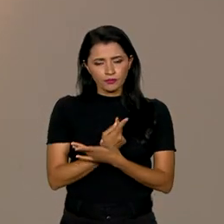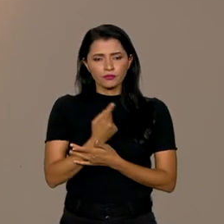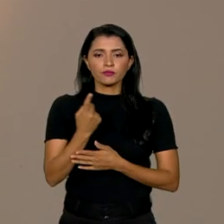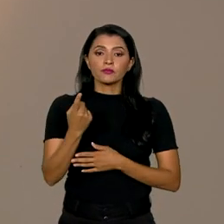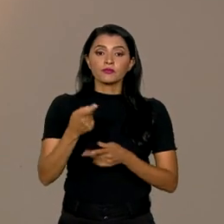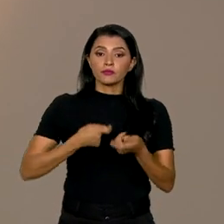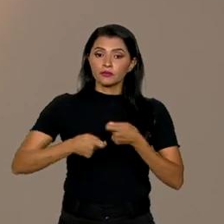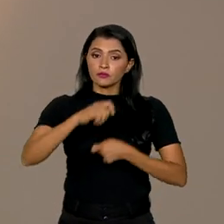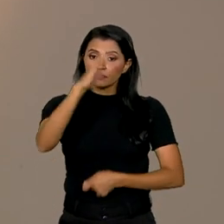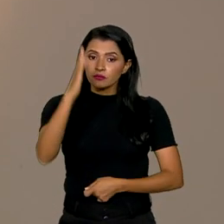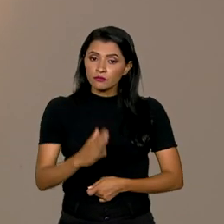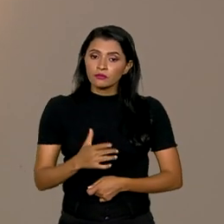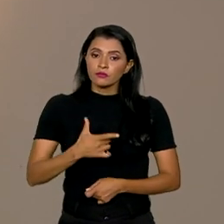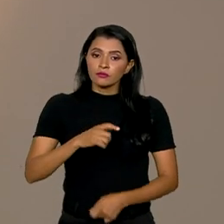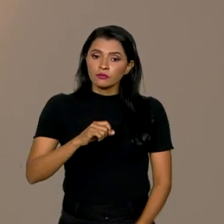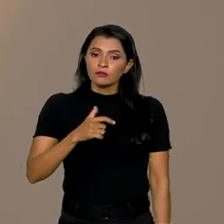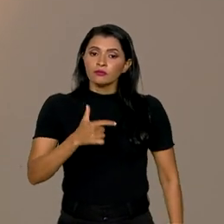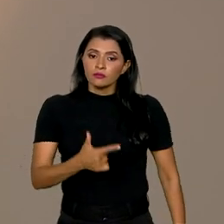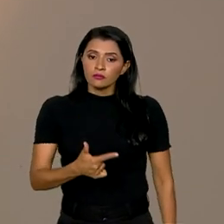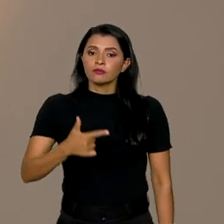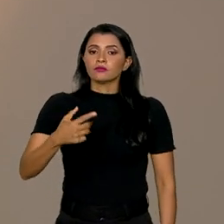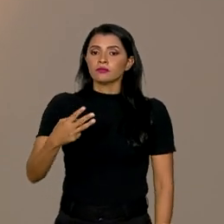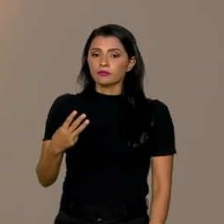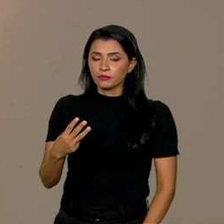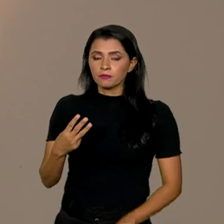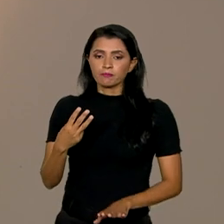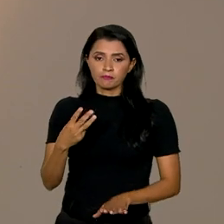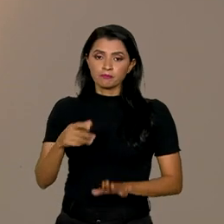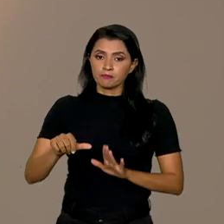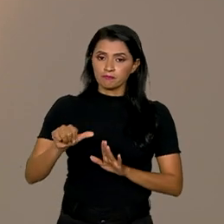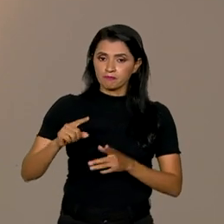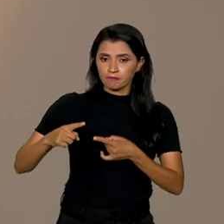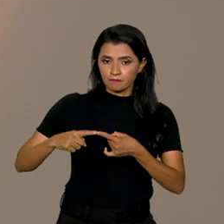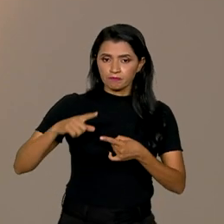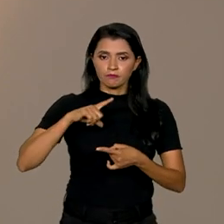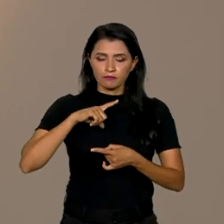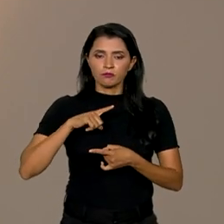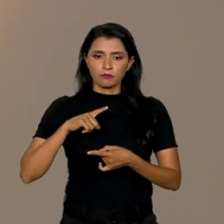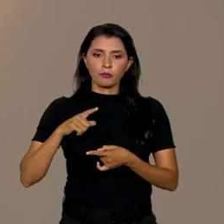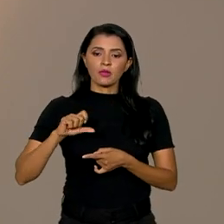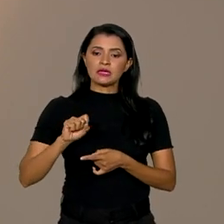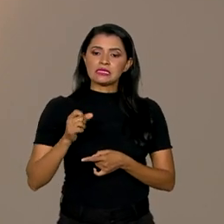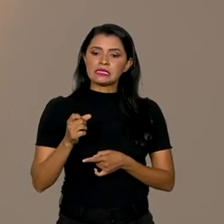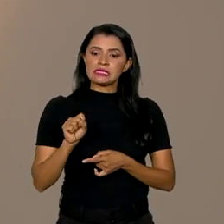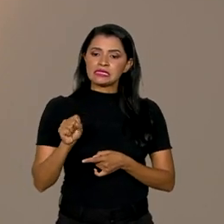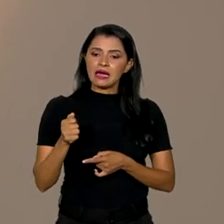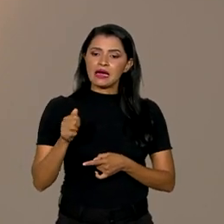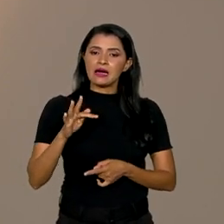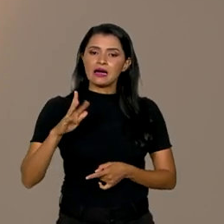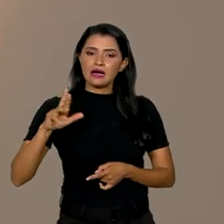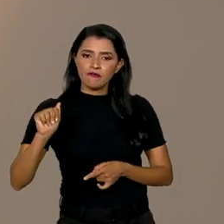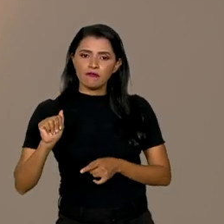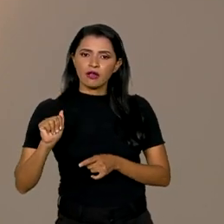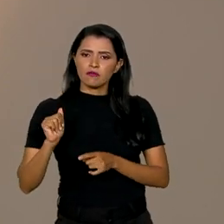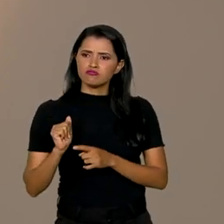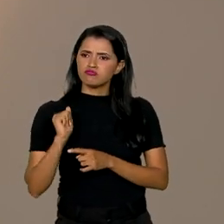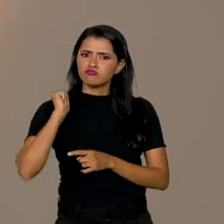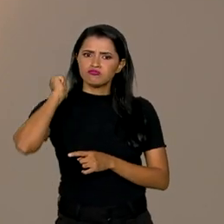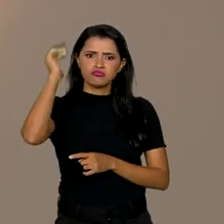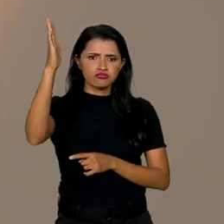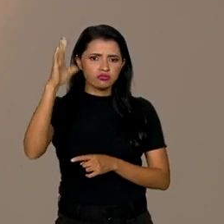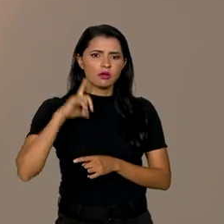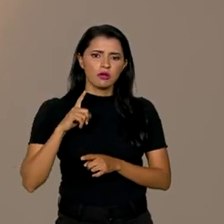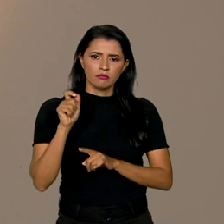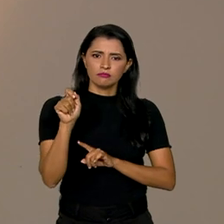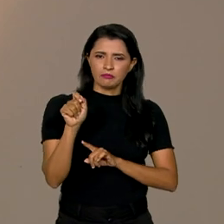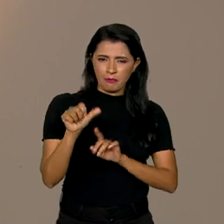2023. Em primeiro lugar, nós tivemos uma super safra no primeiro trimestre. A produção